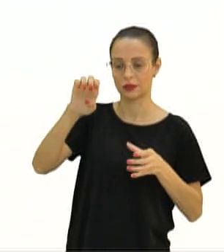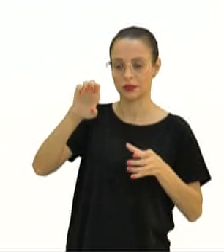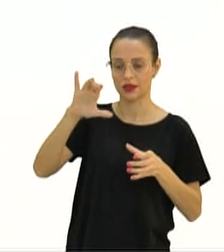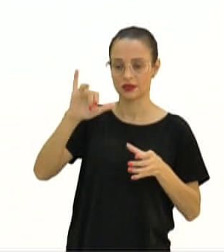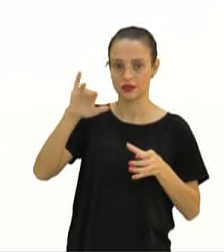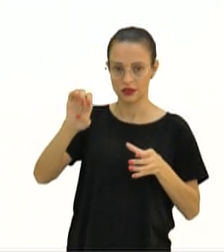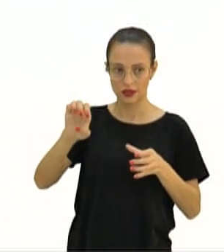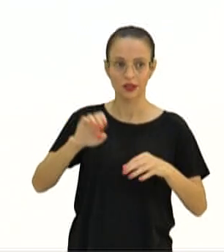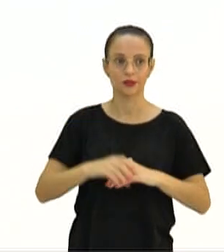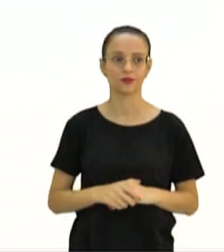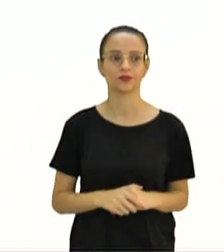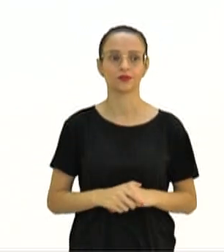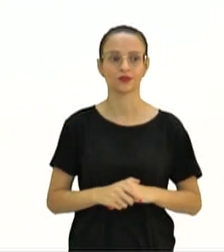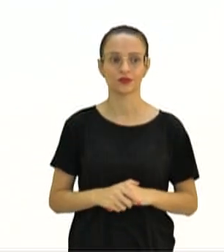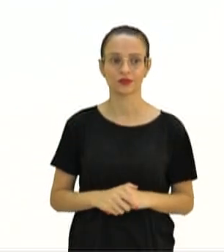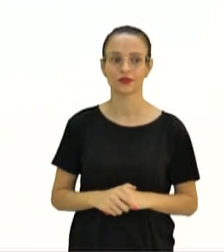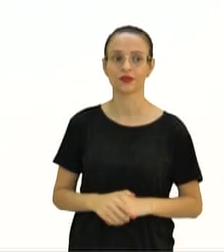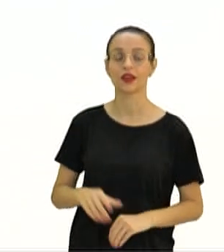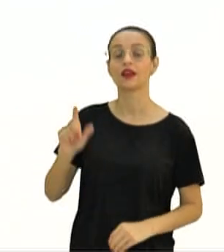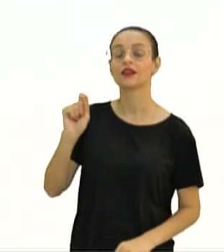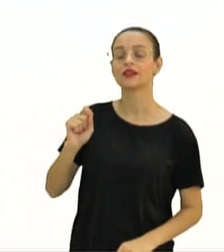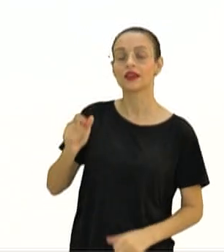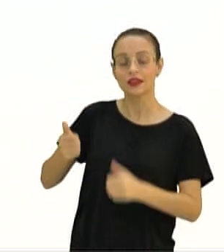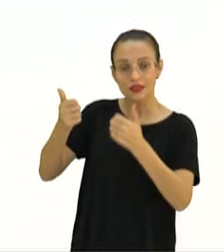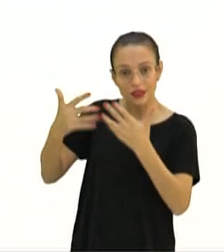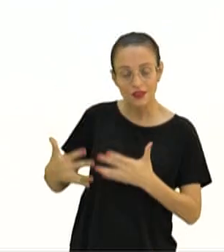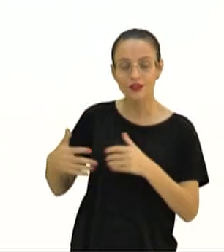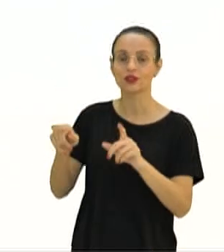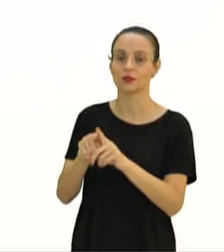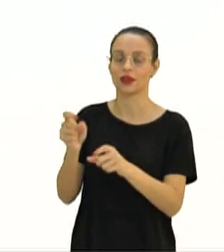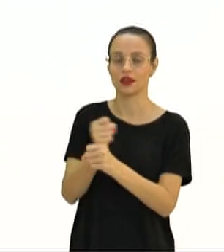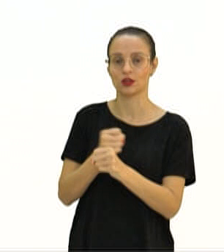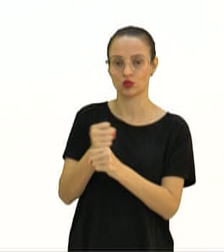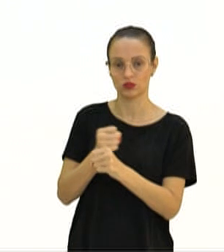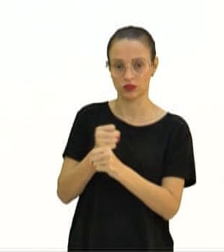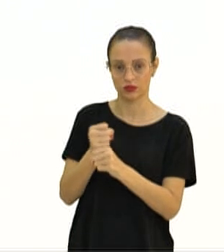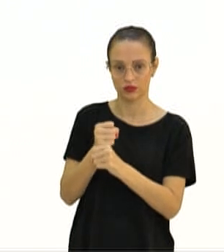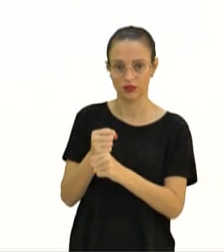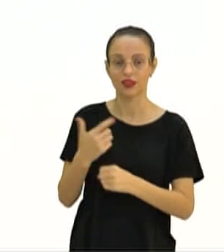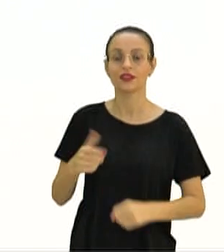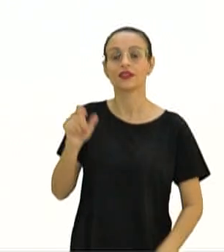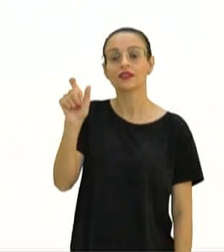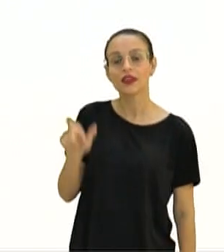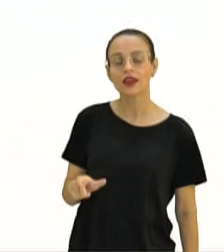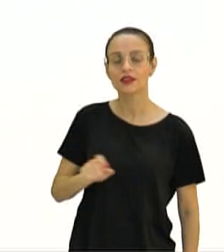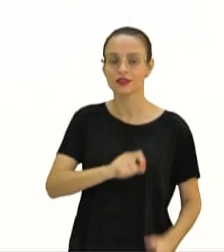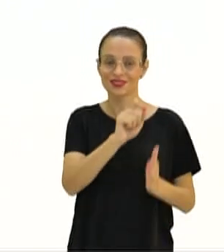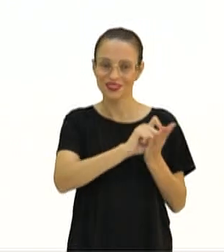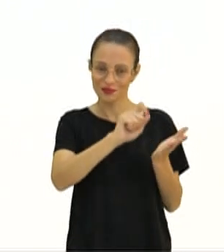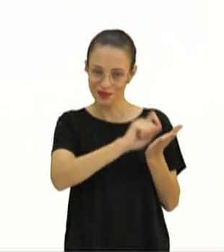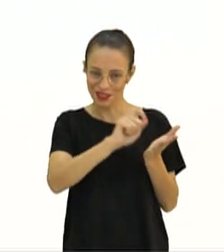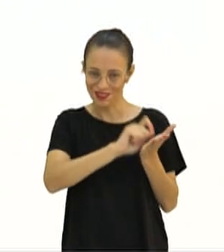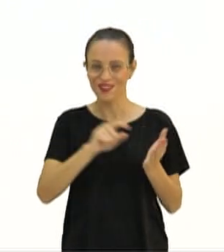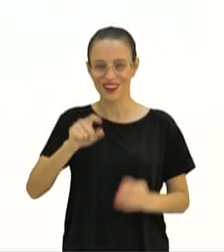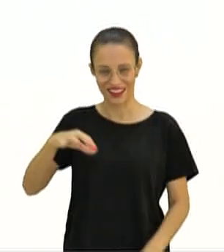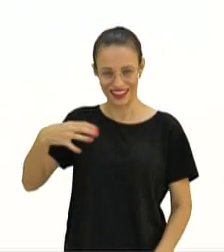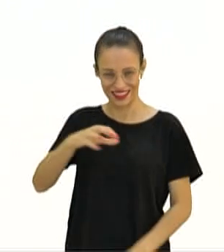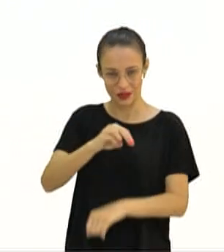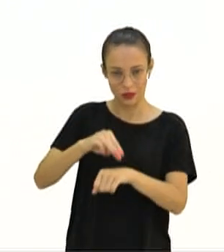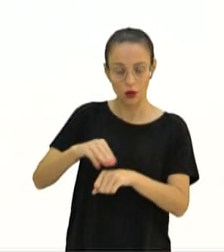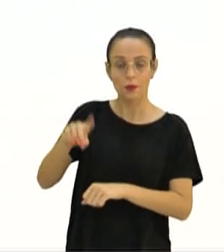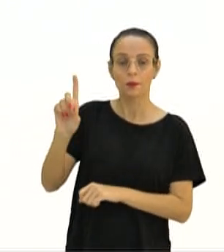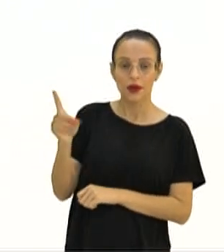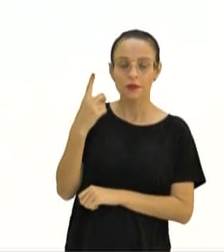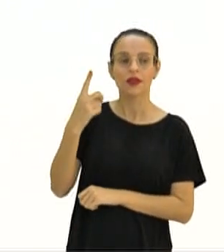quem descreveu primeiramente essa espécie e o ano de descrição. Então, quem descreveu a Loxocellis intermédia pela primeira vez